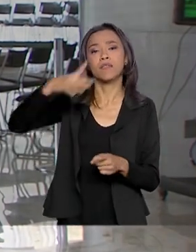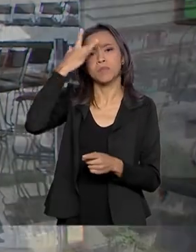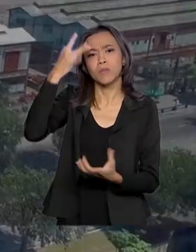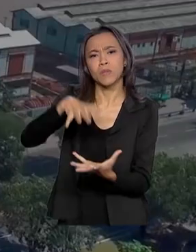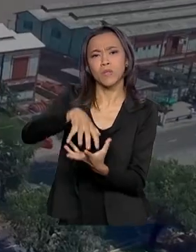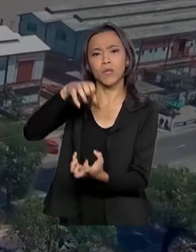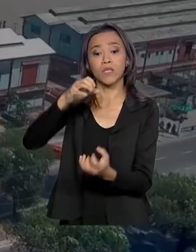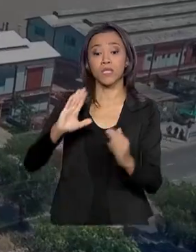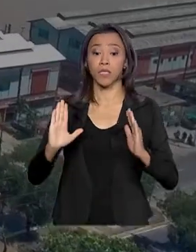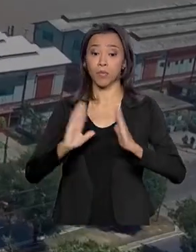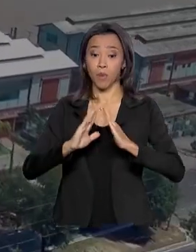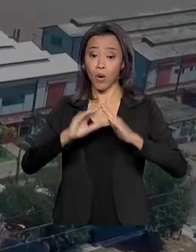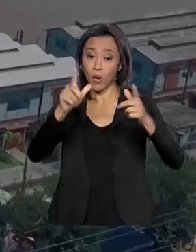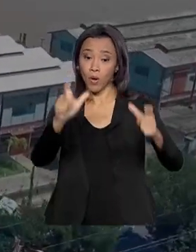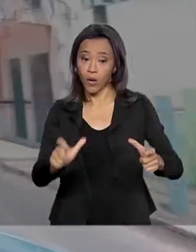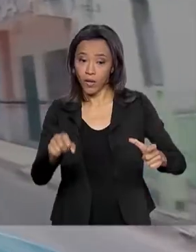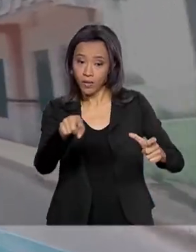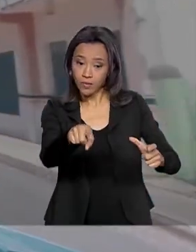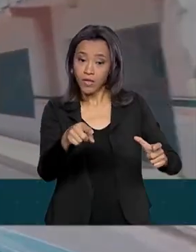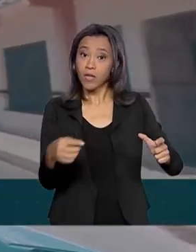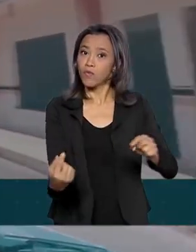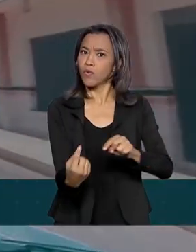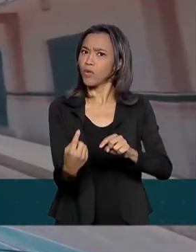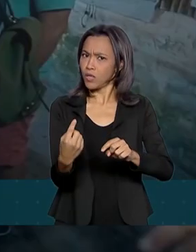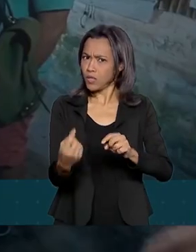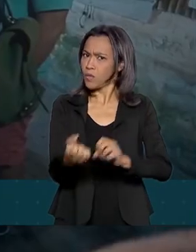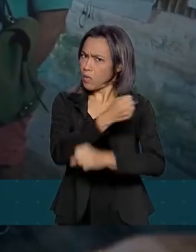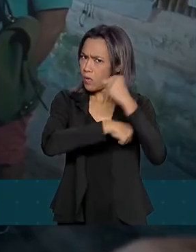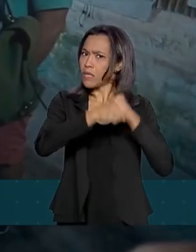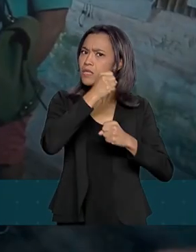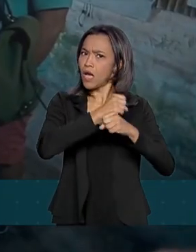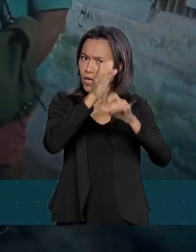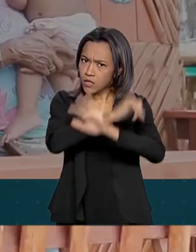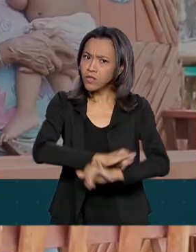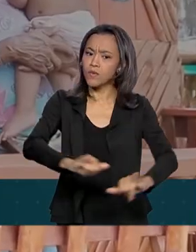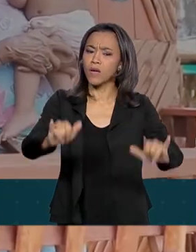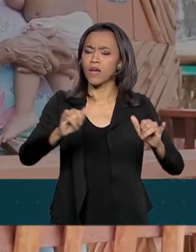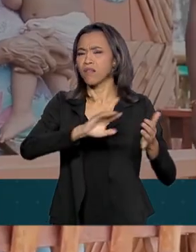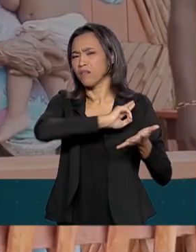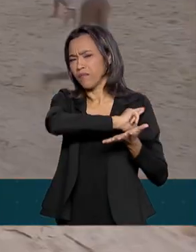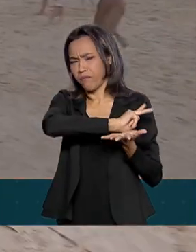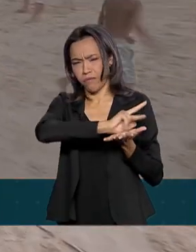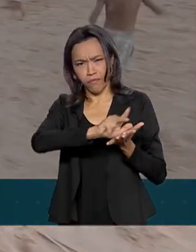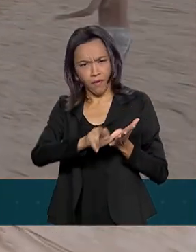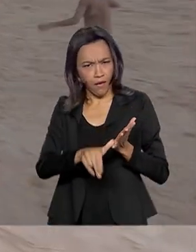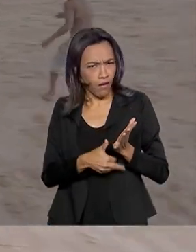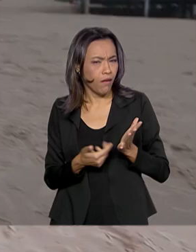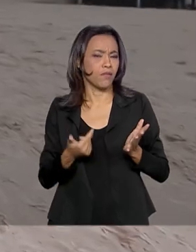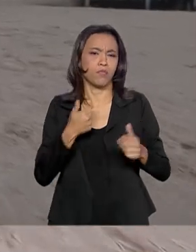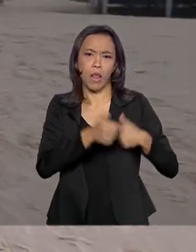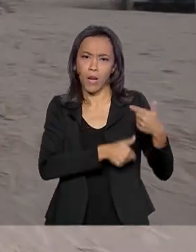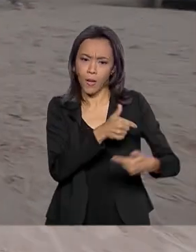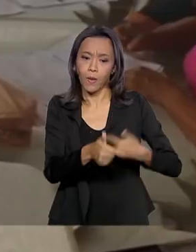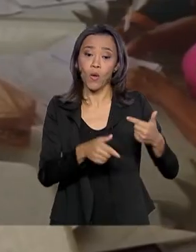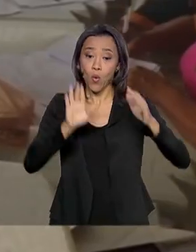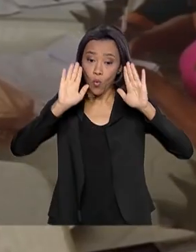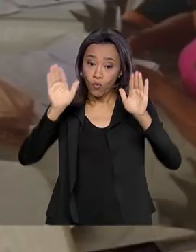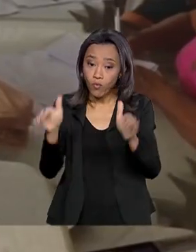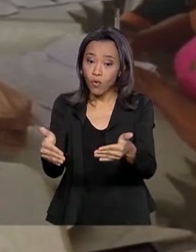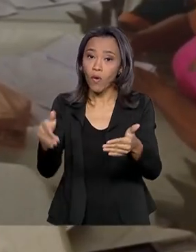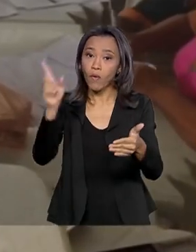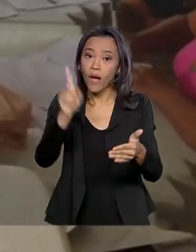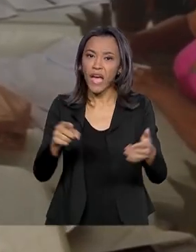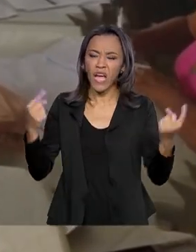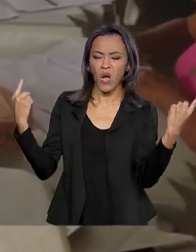programa foi lançado no ano passado e, de lá para cá, foram realizadas várias ações. Desta vez, o foco é o